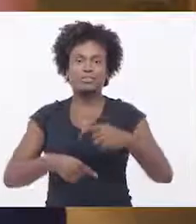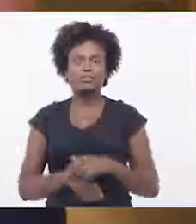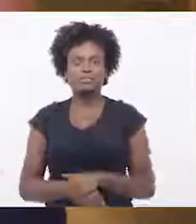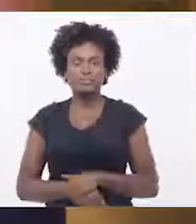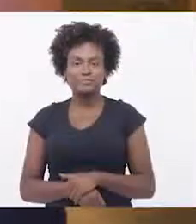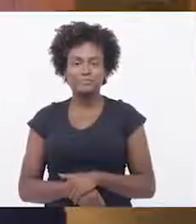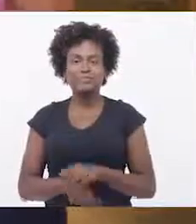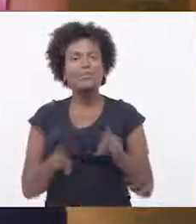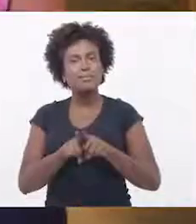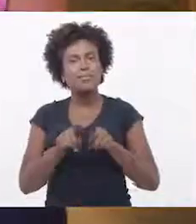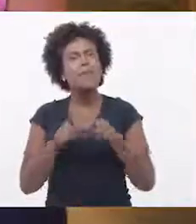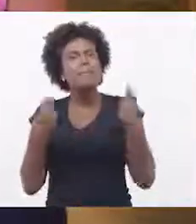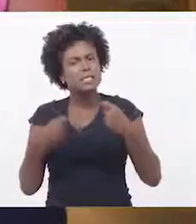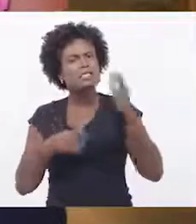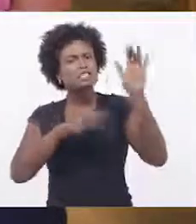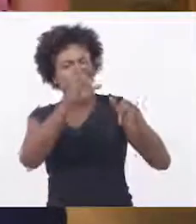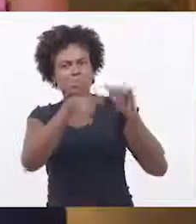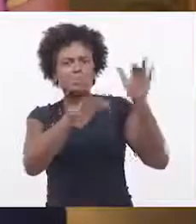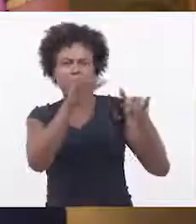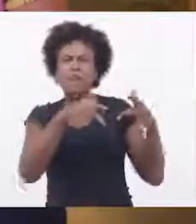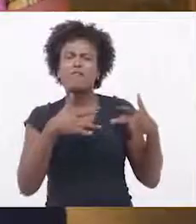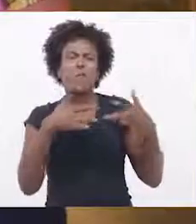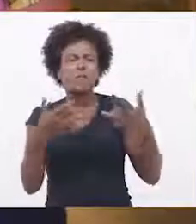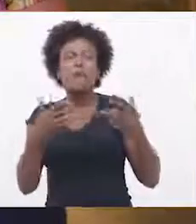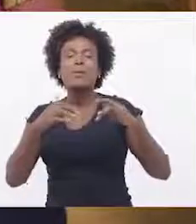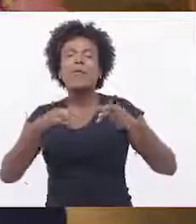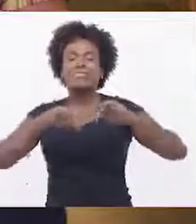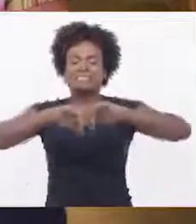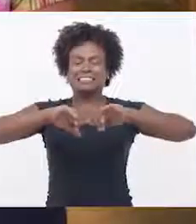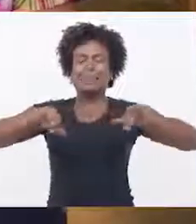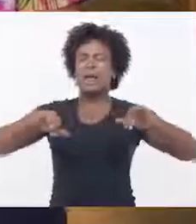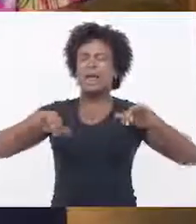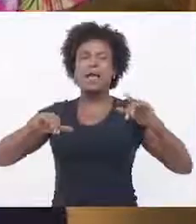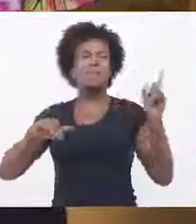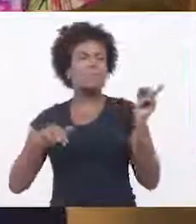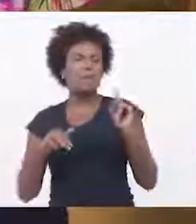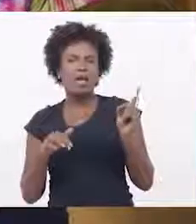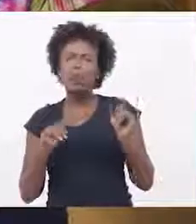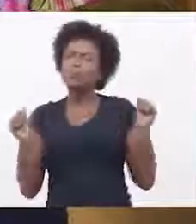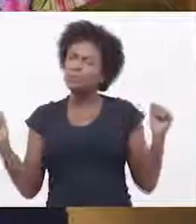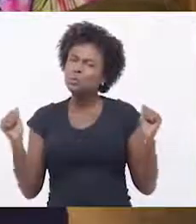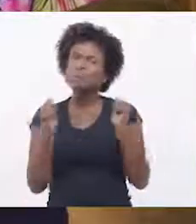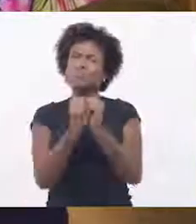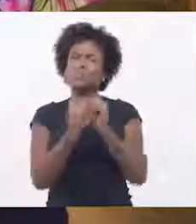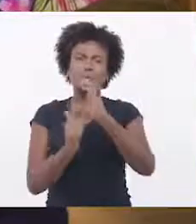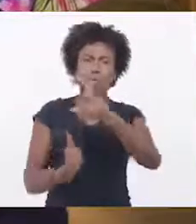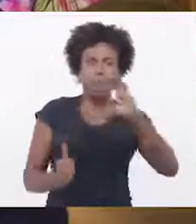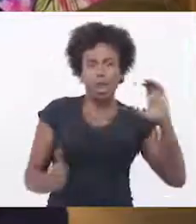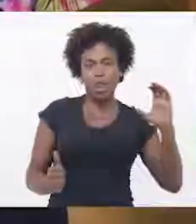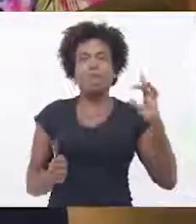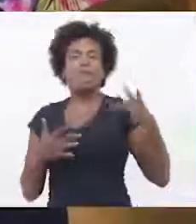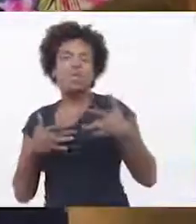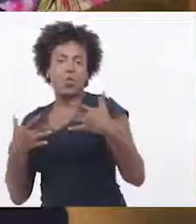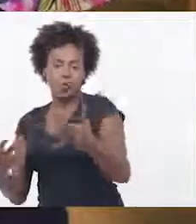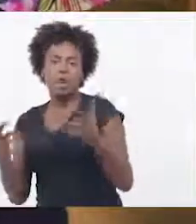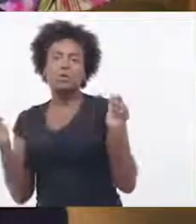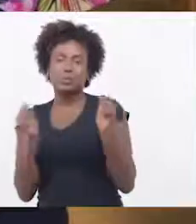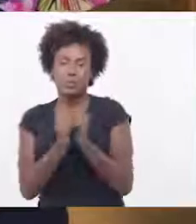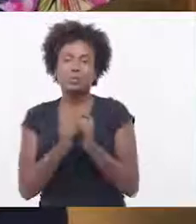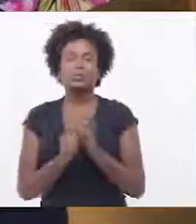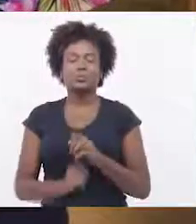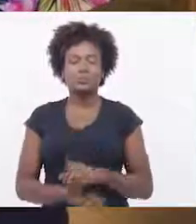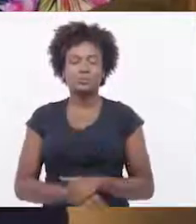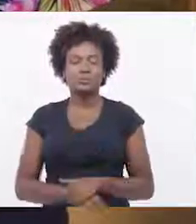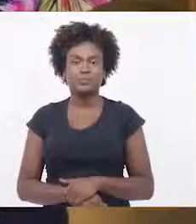para eles e mostrar isso para eles para os voluntários perceberem que realmente eles estão fazendo alguma diferença. Sempre unindo os coordenadores da